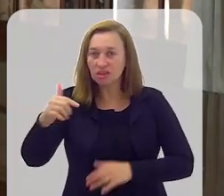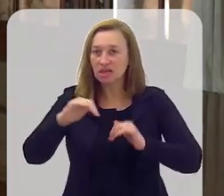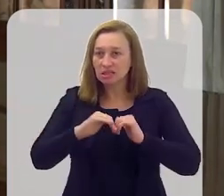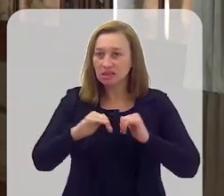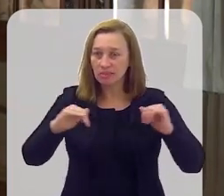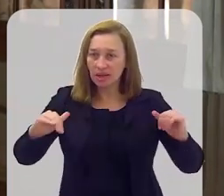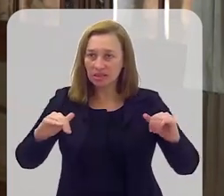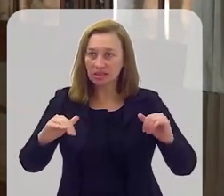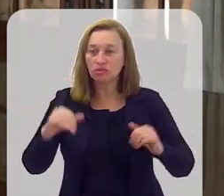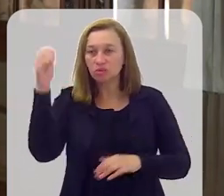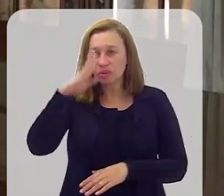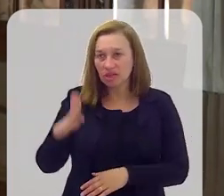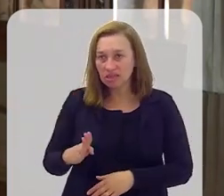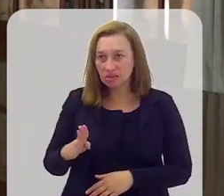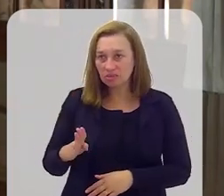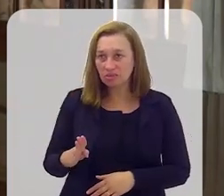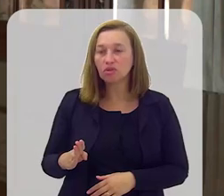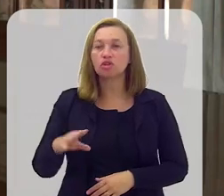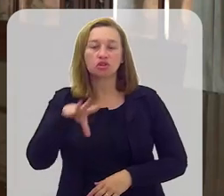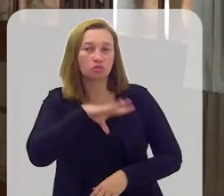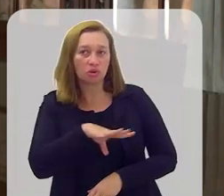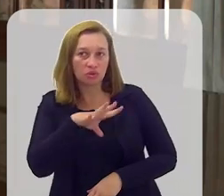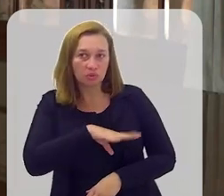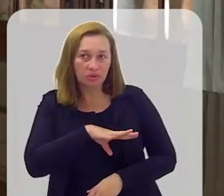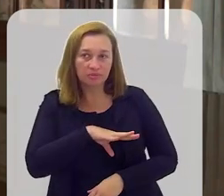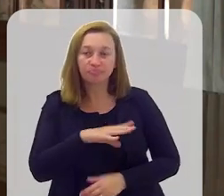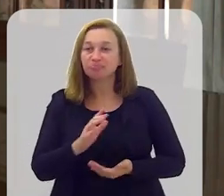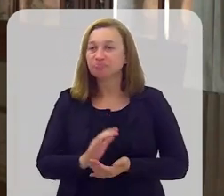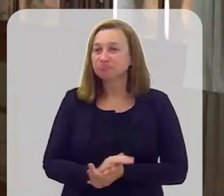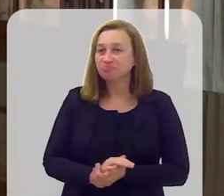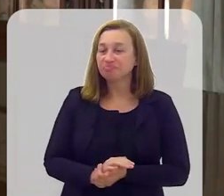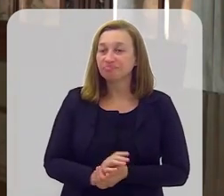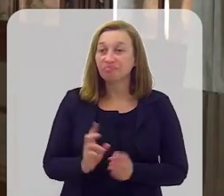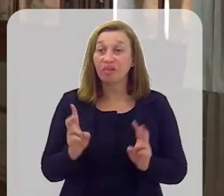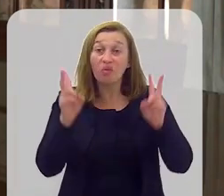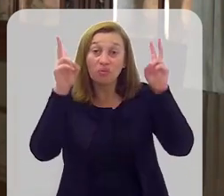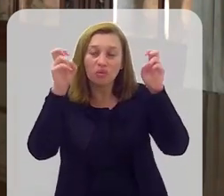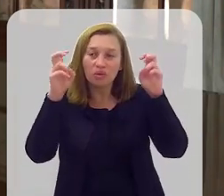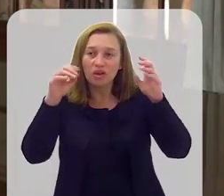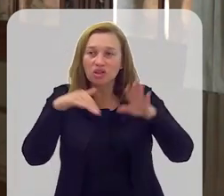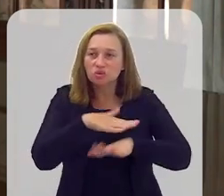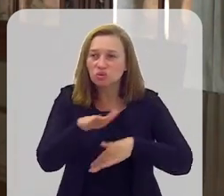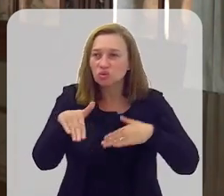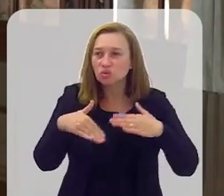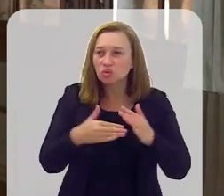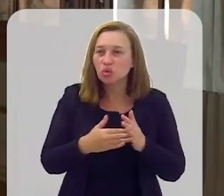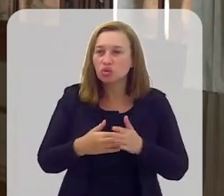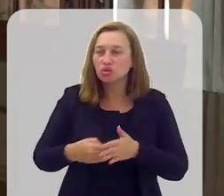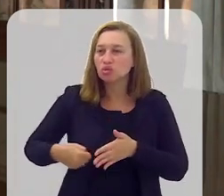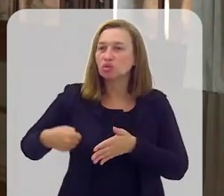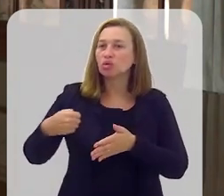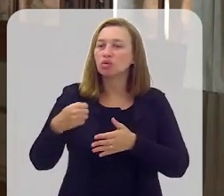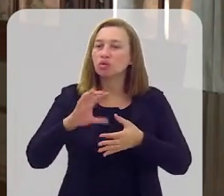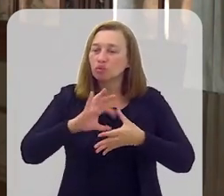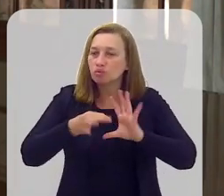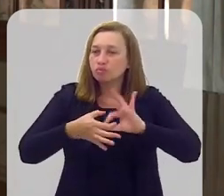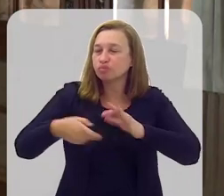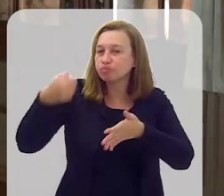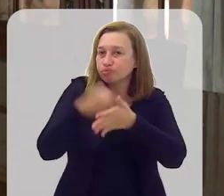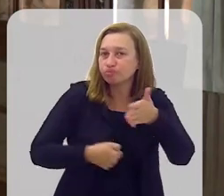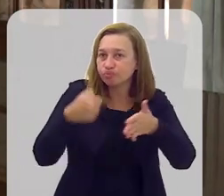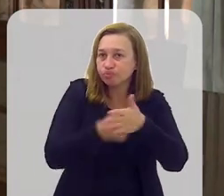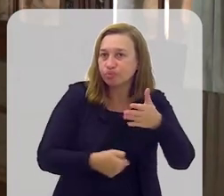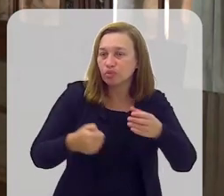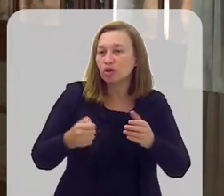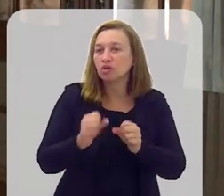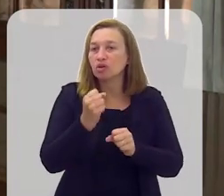Portugal. Essa pintura, ao mesmo tempo de tão transgressora no tema, representa todo o contexto das lutas femininas da década de